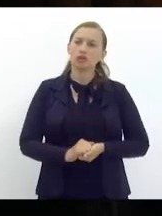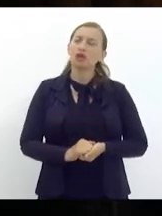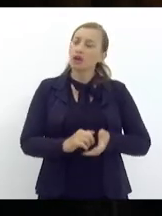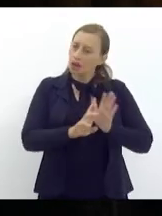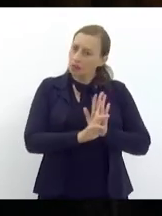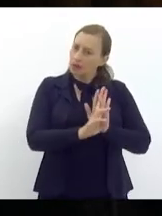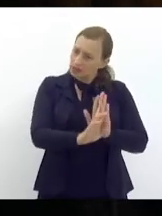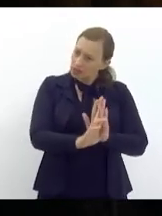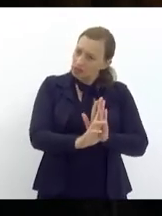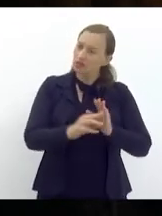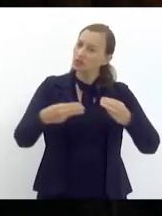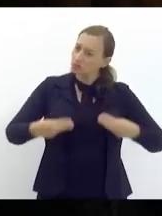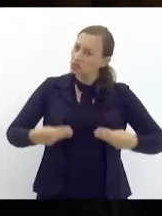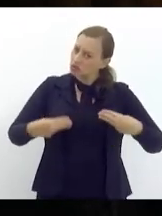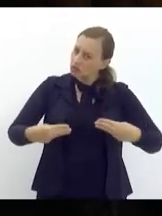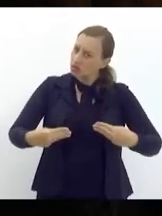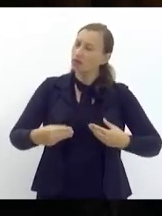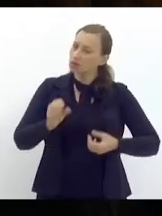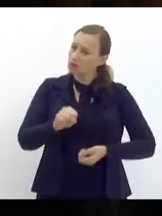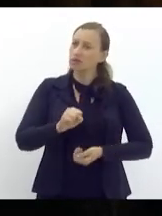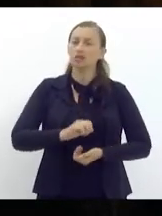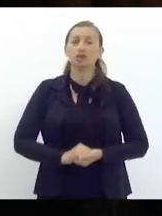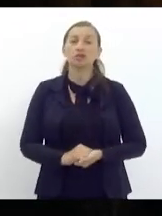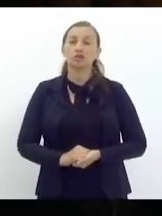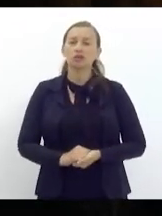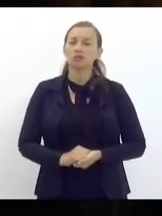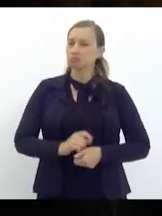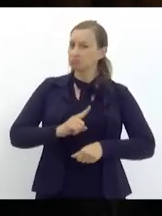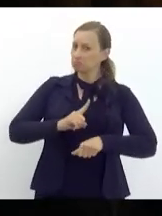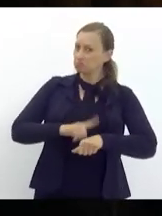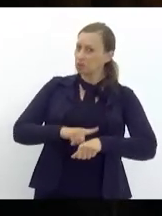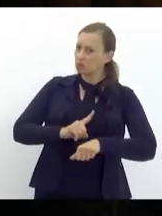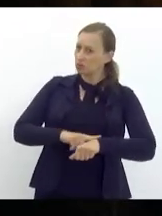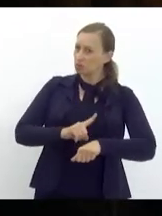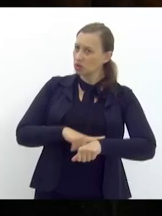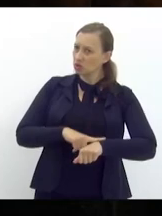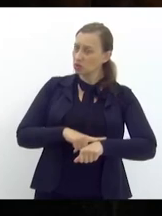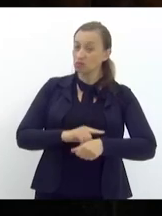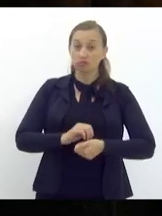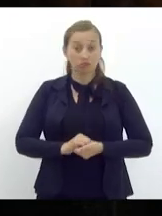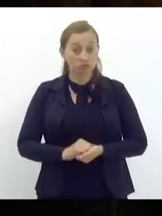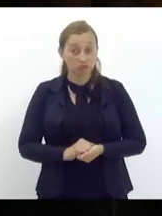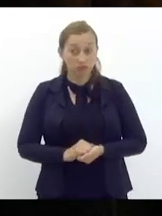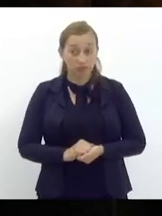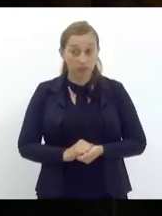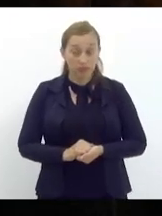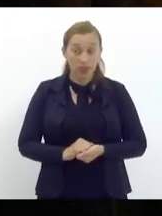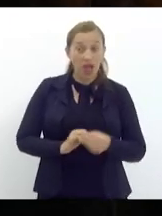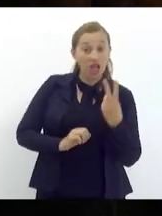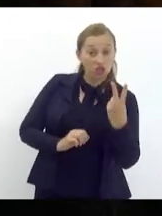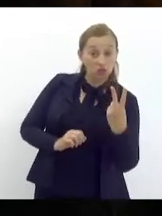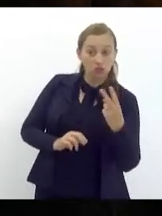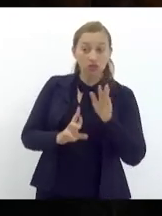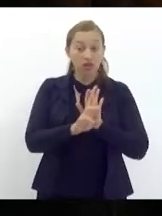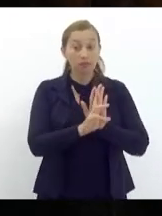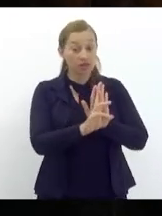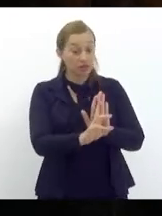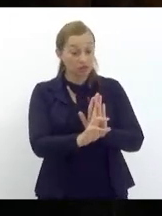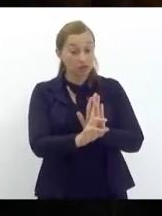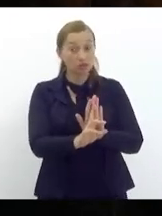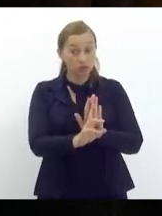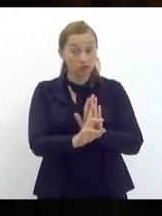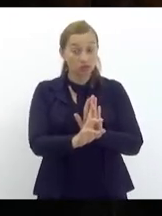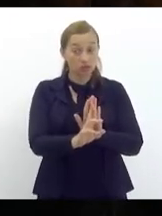representação ministerial e que nesse momento as duas representações